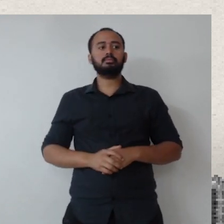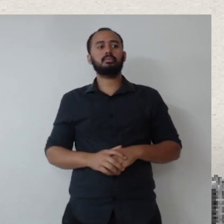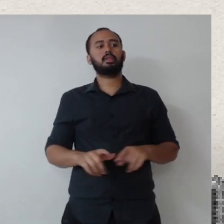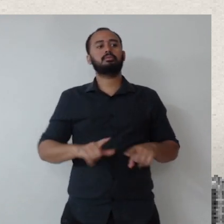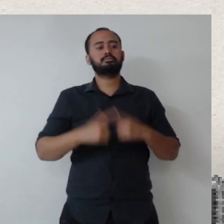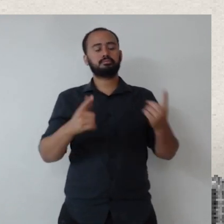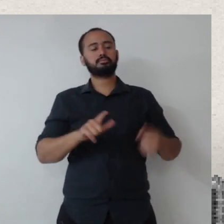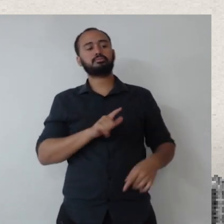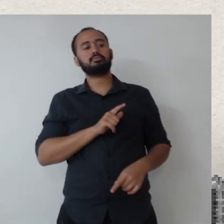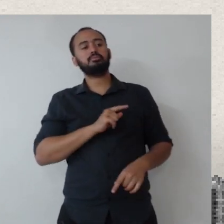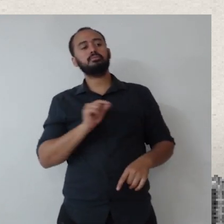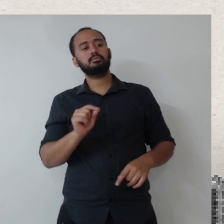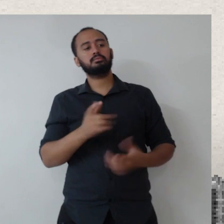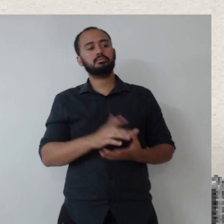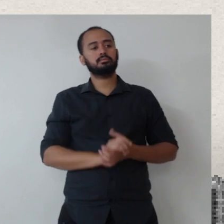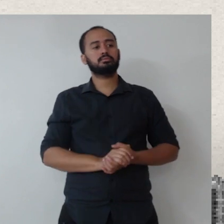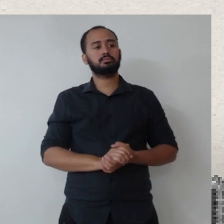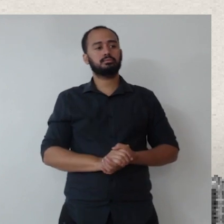Mas o quê?